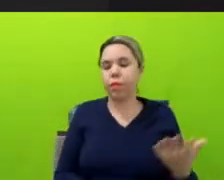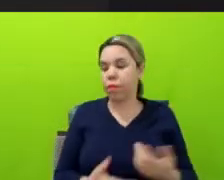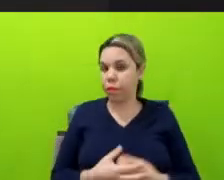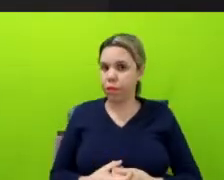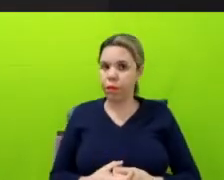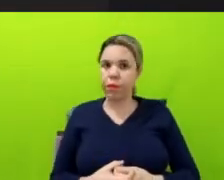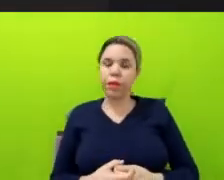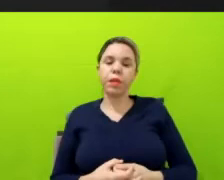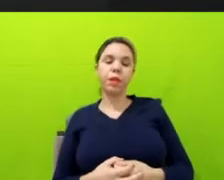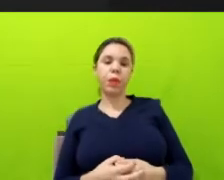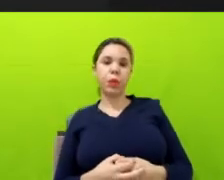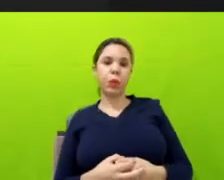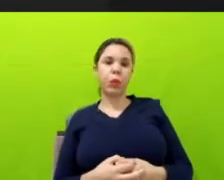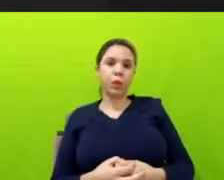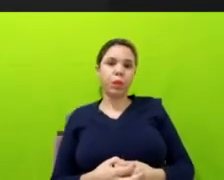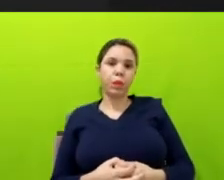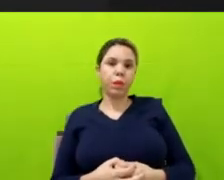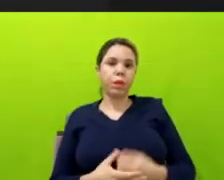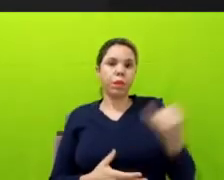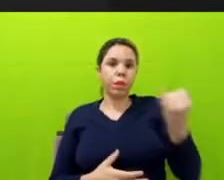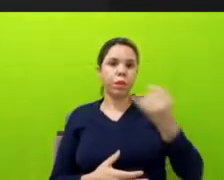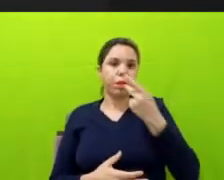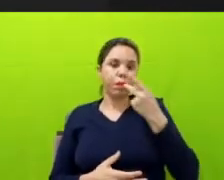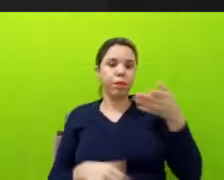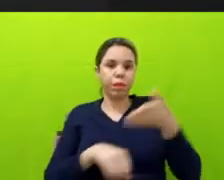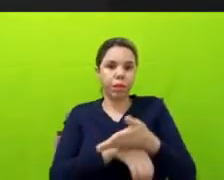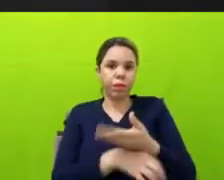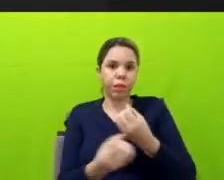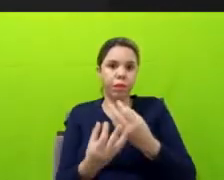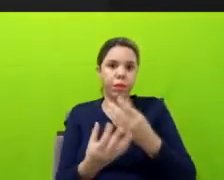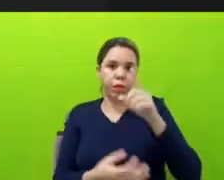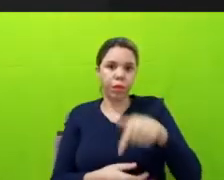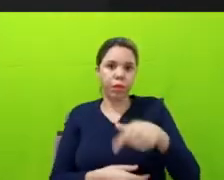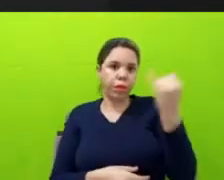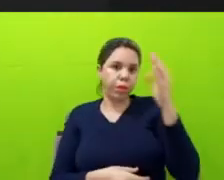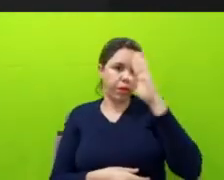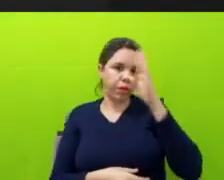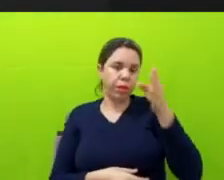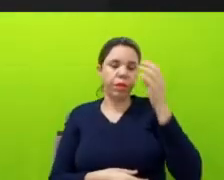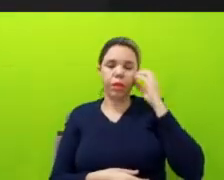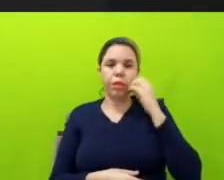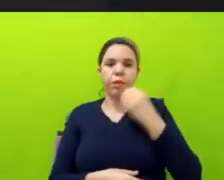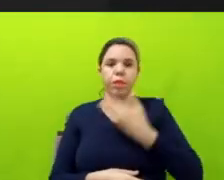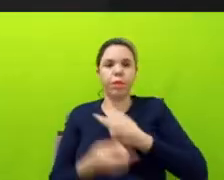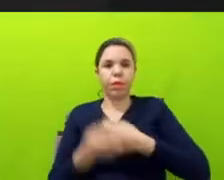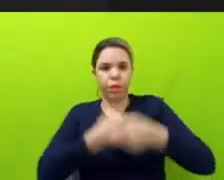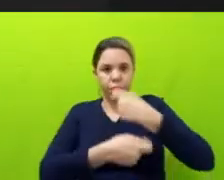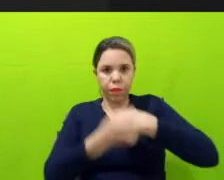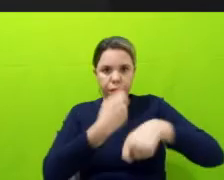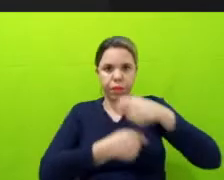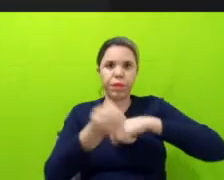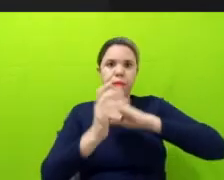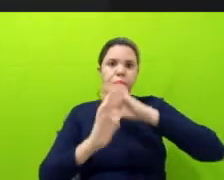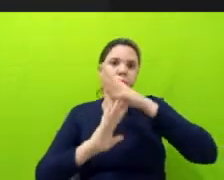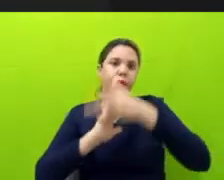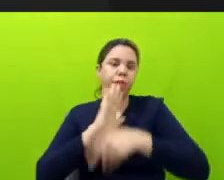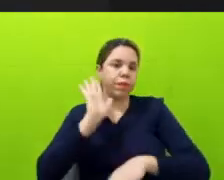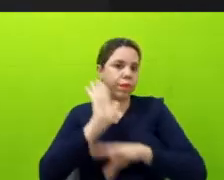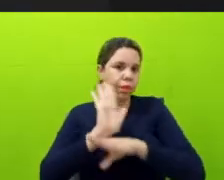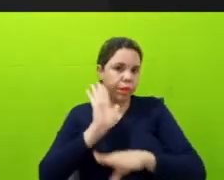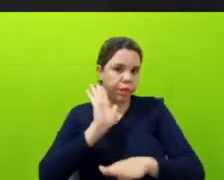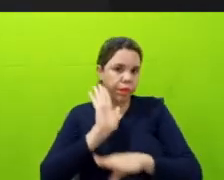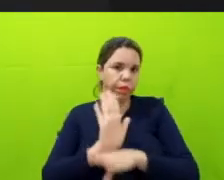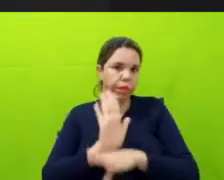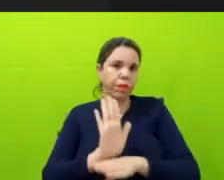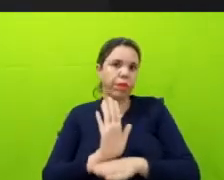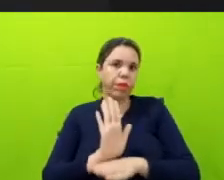vale ressaltar que o acesso à informação ele é fundamental para a boa governança ambiental, então, ele ajuda não só ao controle